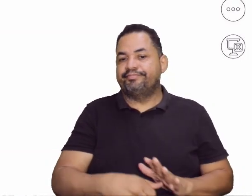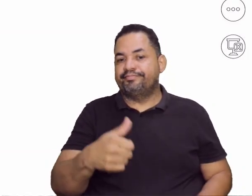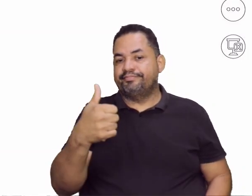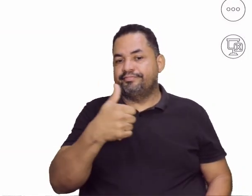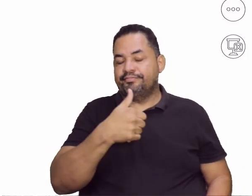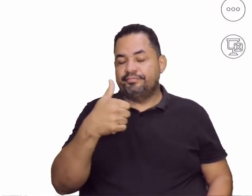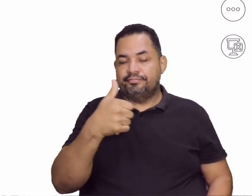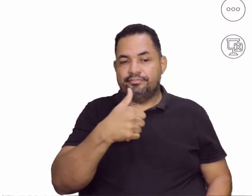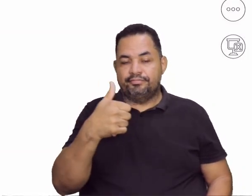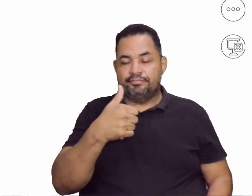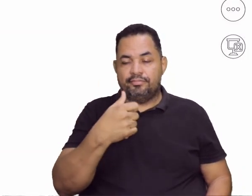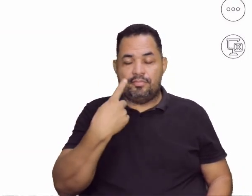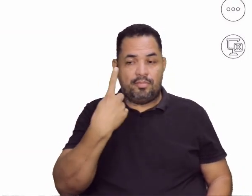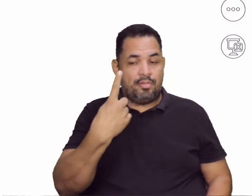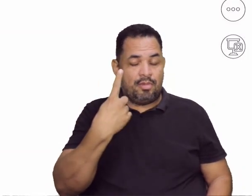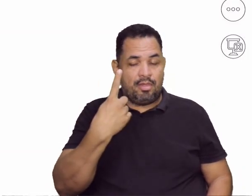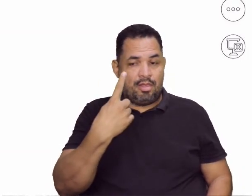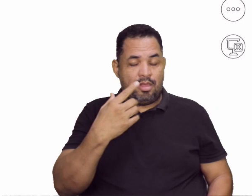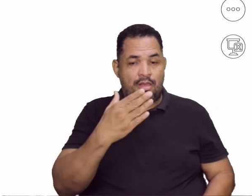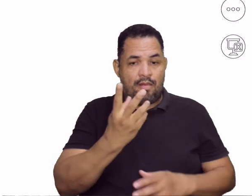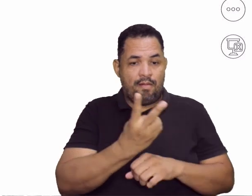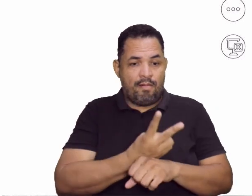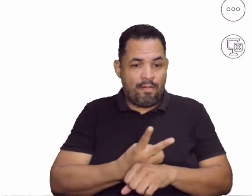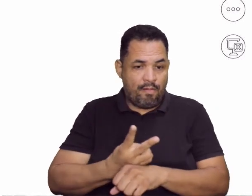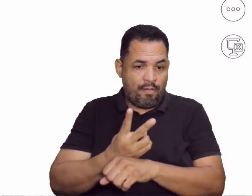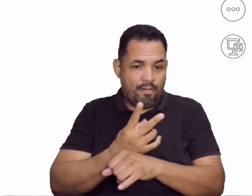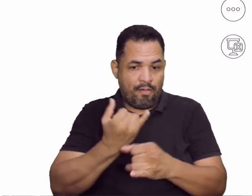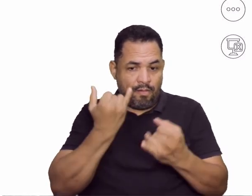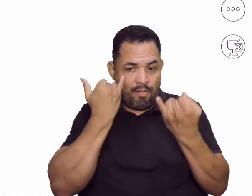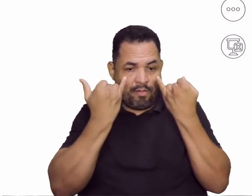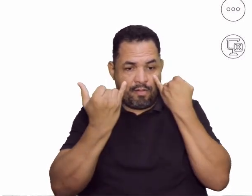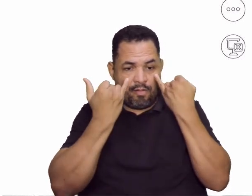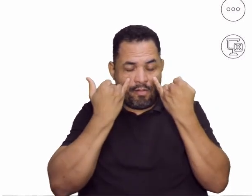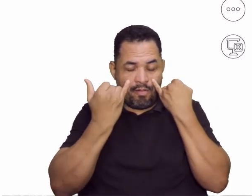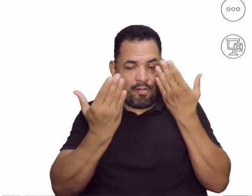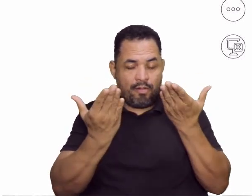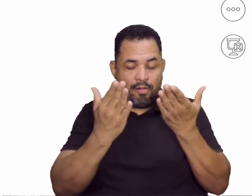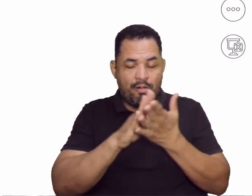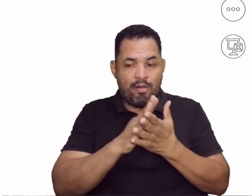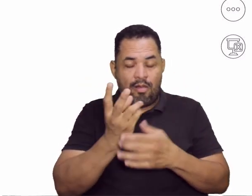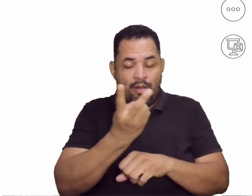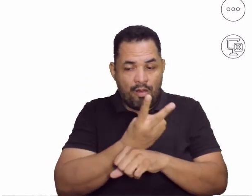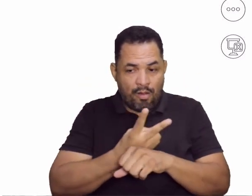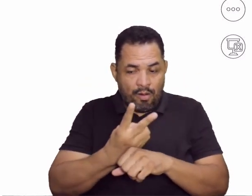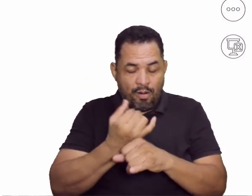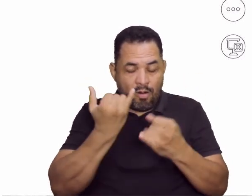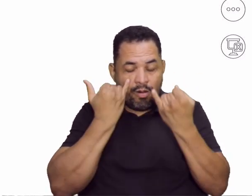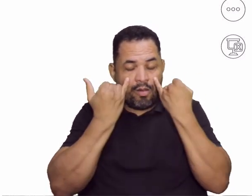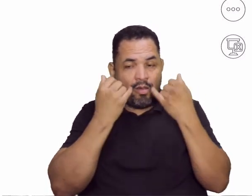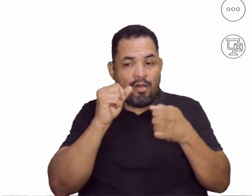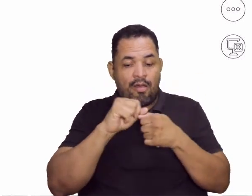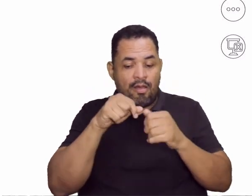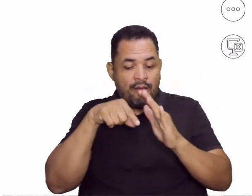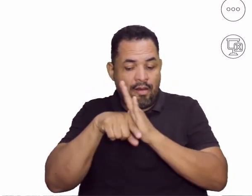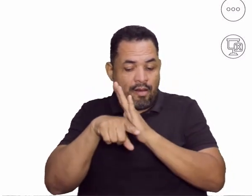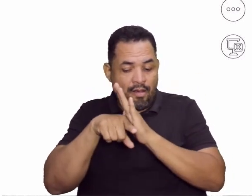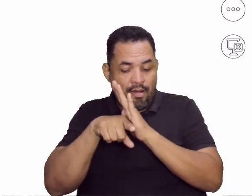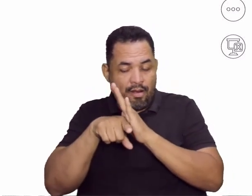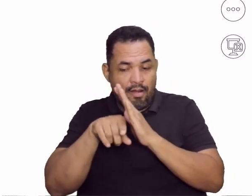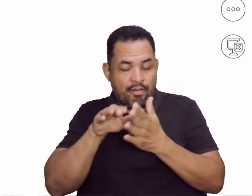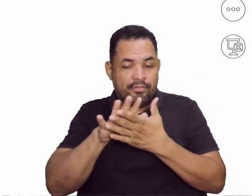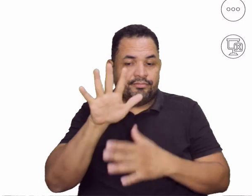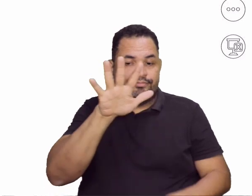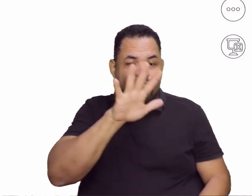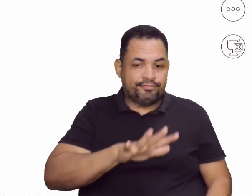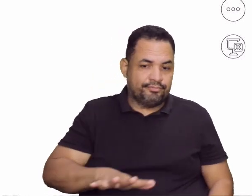aqui, parte 1, você vai buscar informações. Eu quero que você faça uma pesquisa aí na tua região,